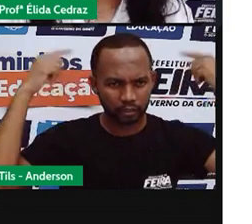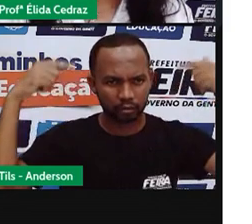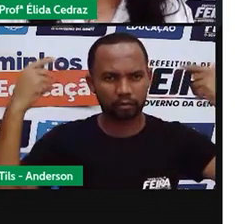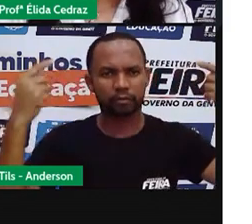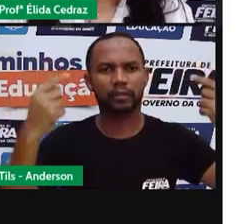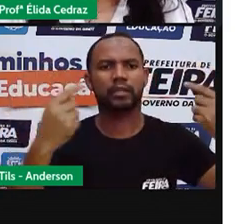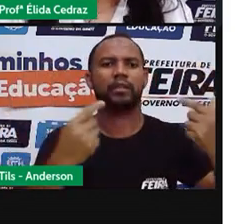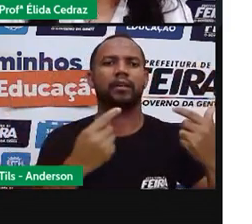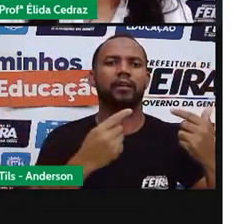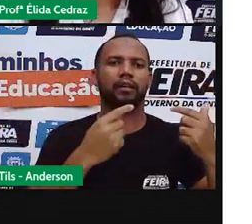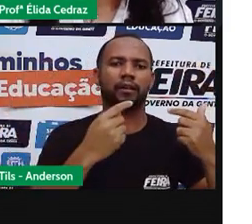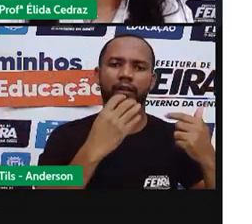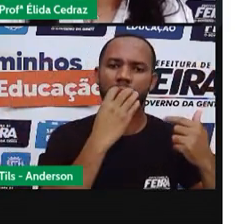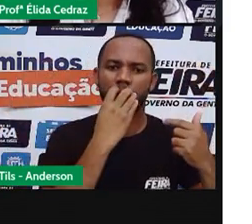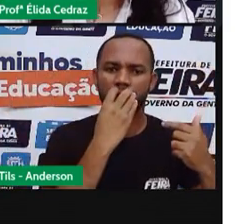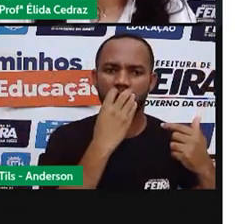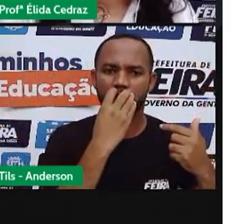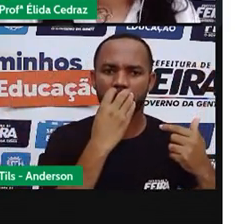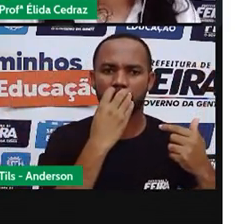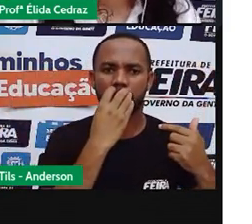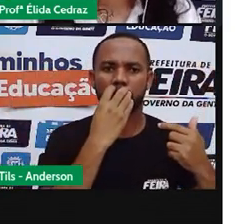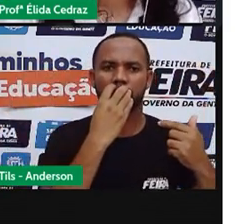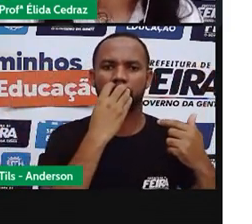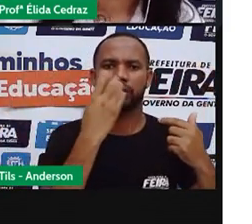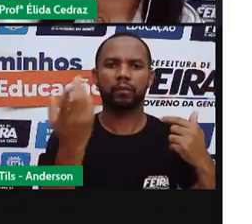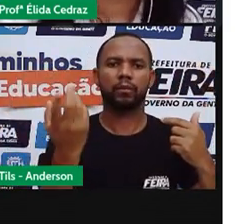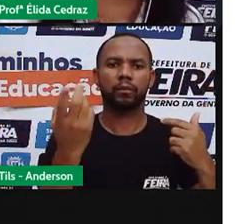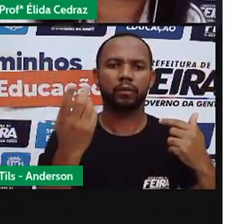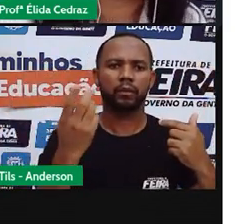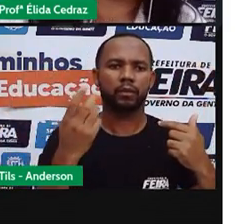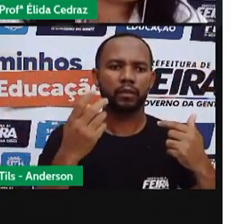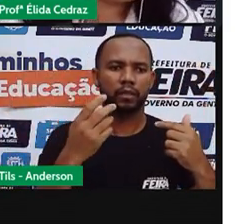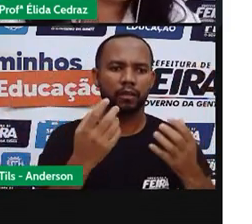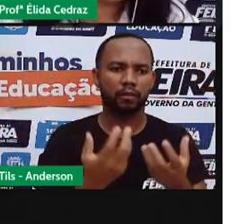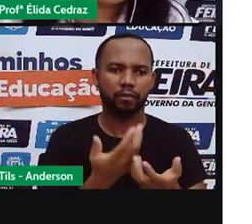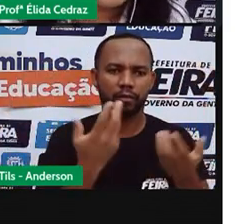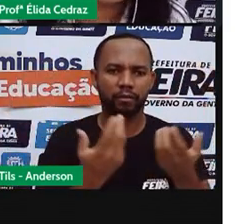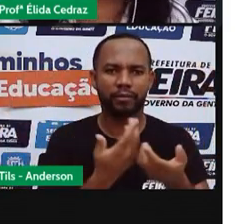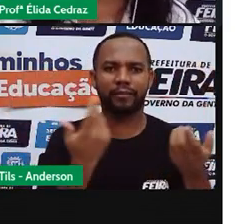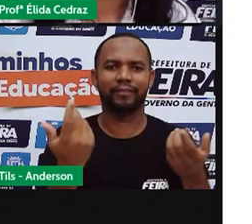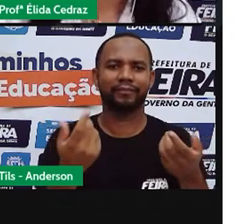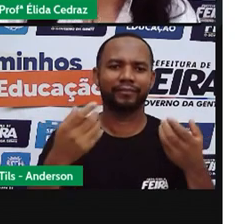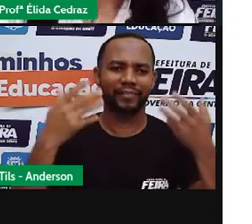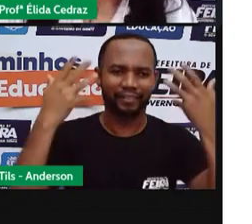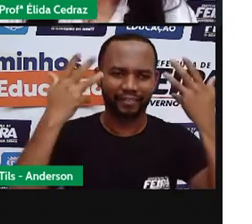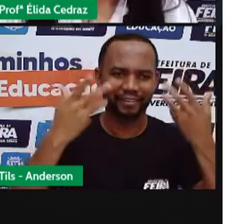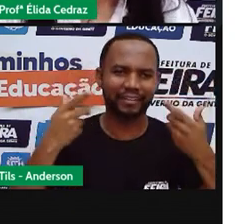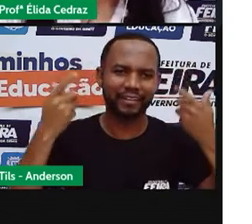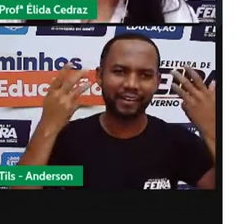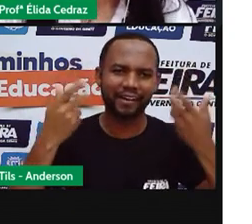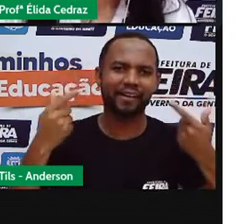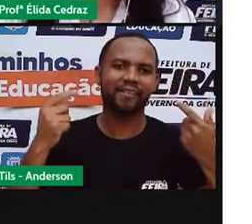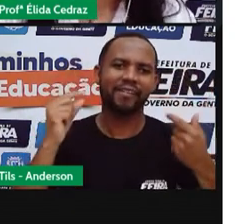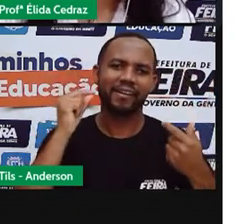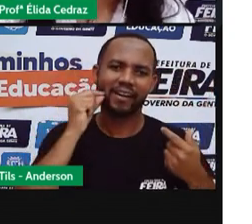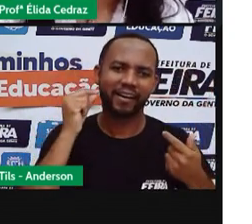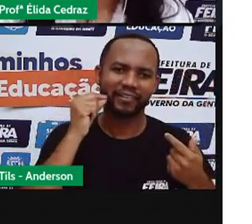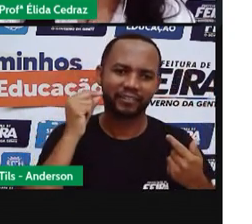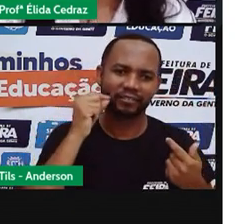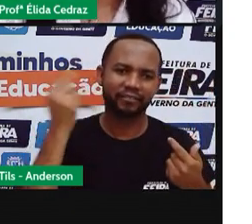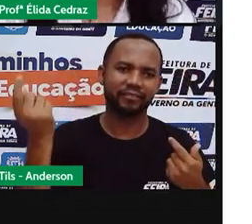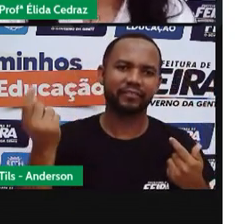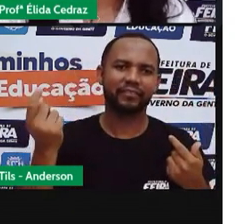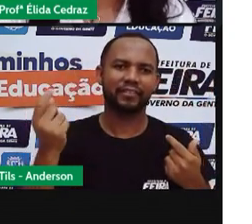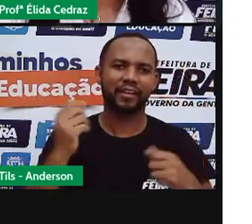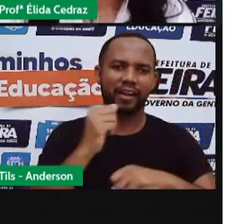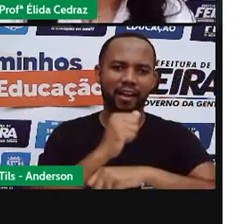o telão, o rato e o leão, ou o leão e o rato, as rãs que pediam rei,